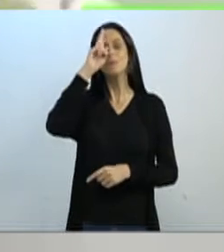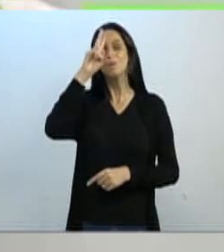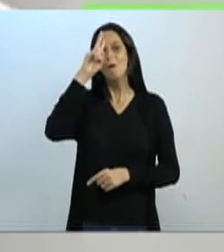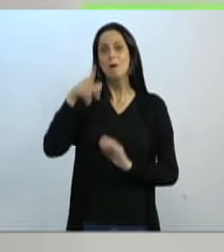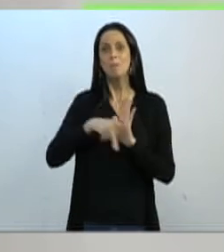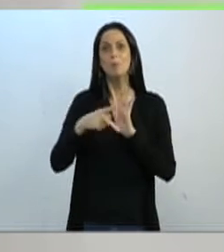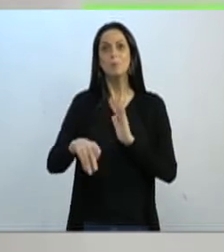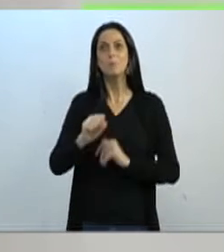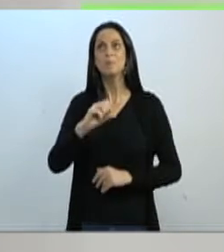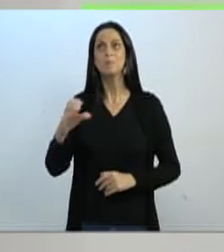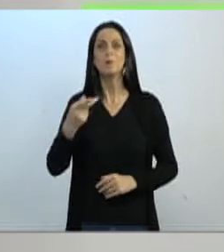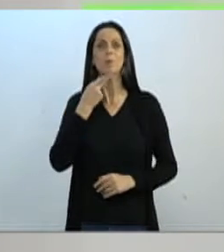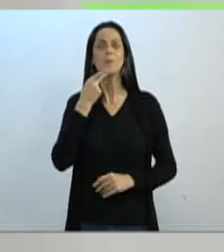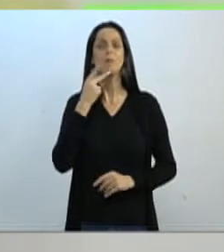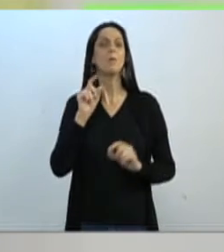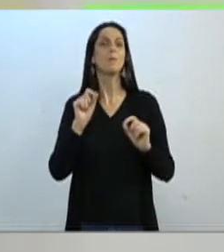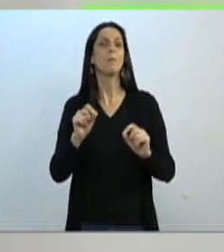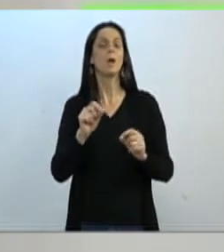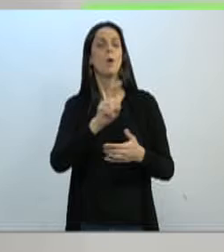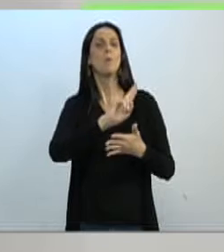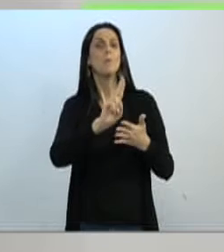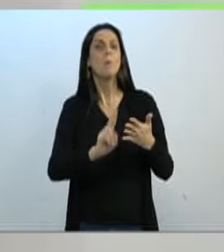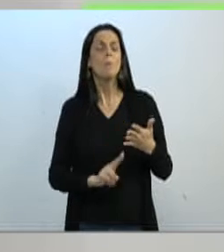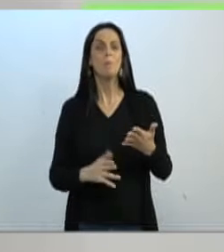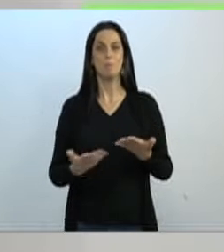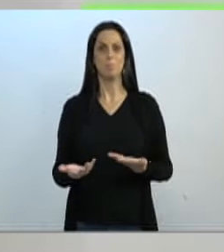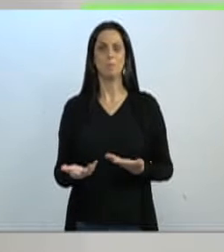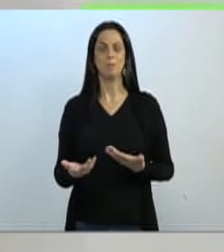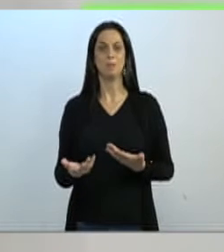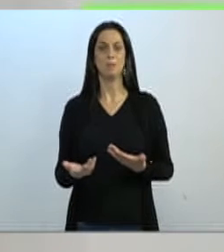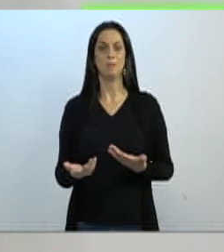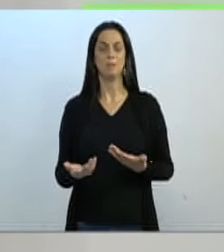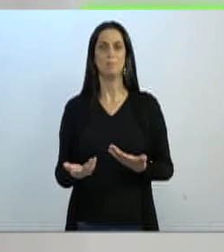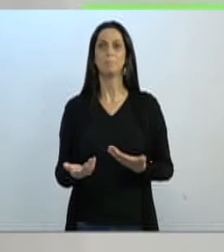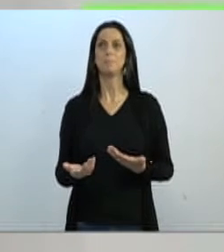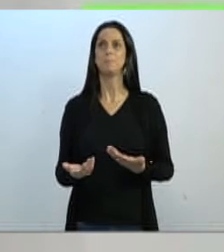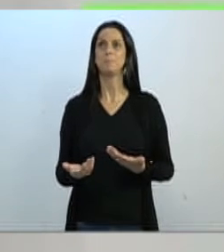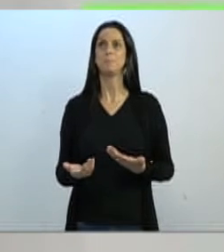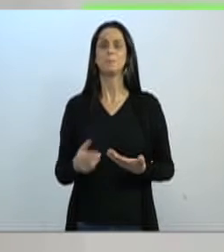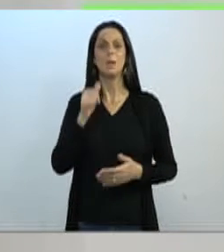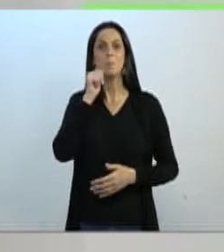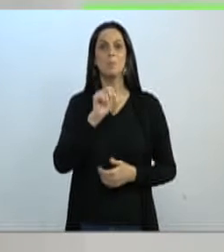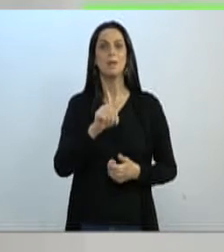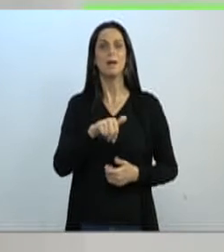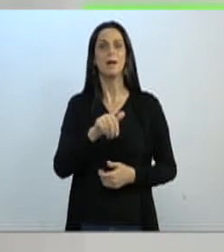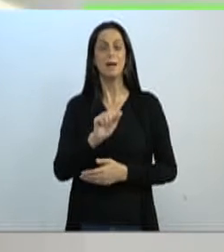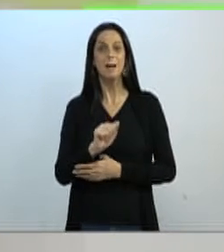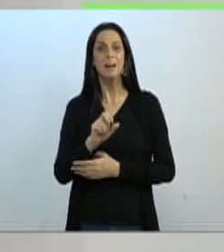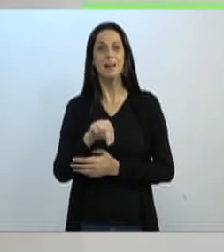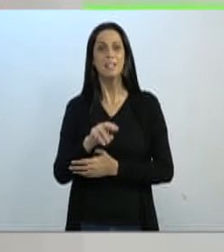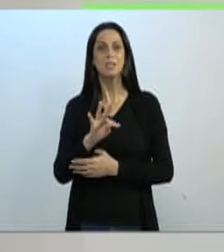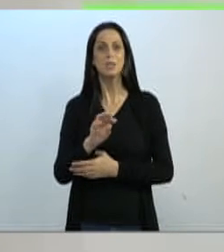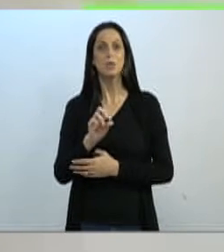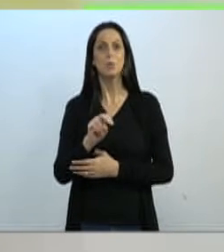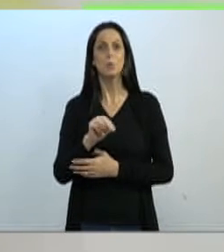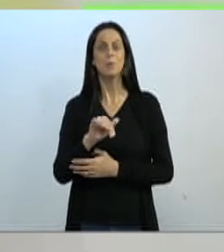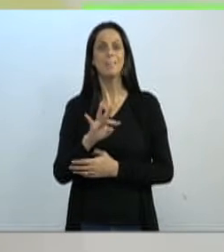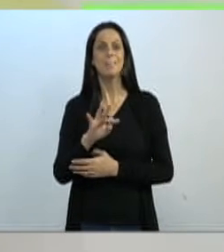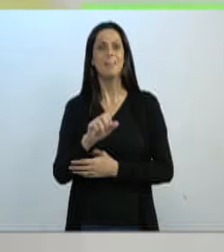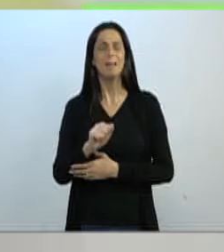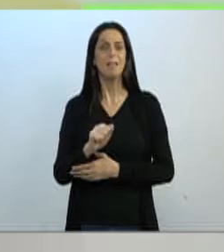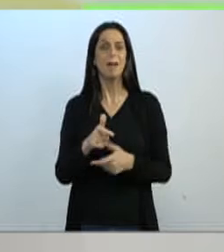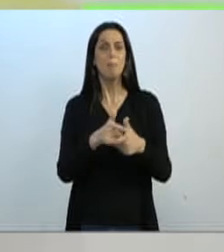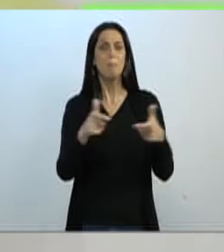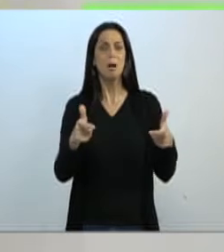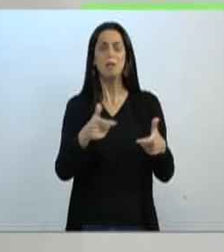cito aqui o nome do nosso hall aqui, que é Antonieta de Barros, a maioria dos alunos catarinenses não sabe,